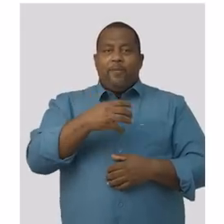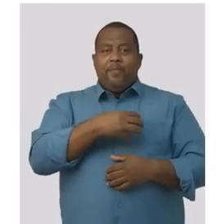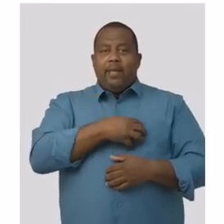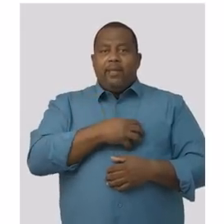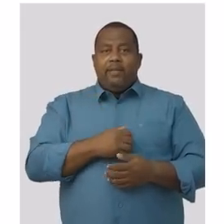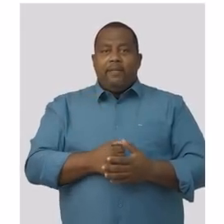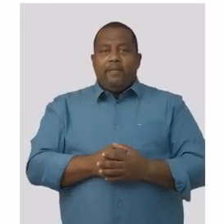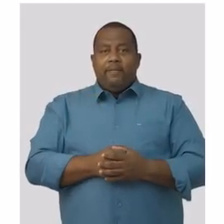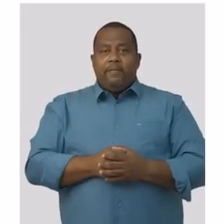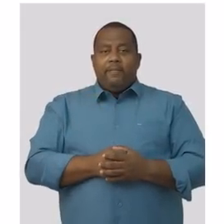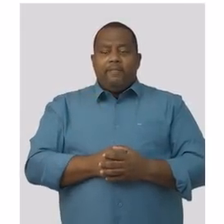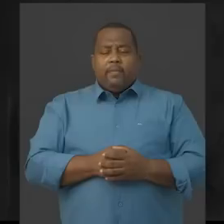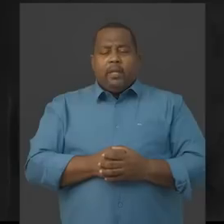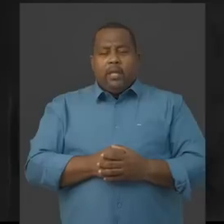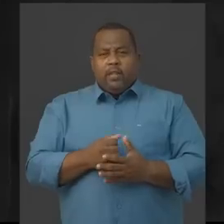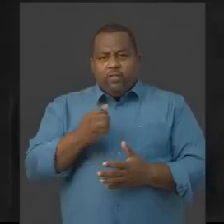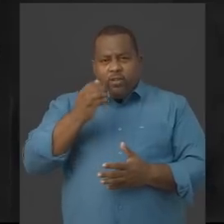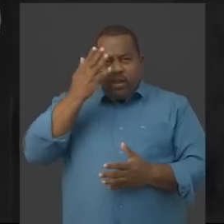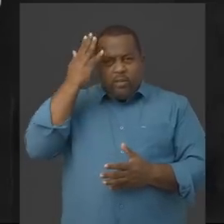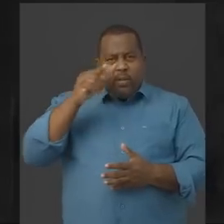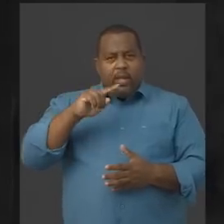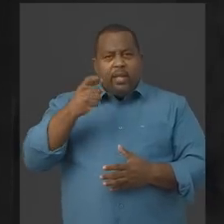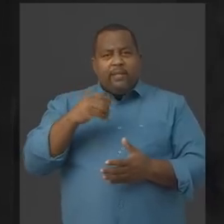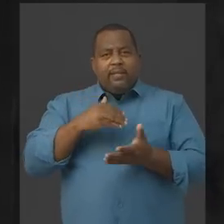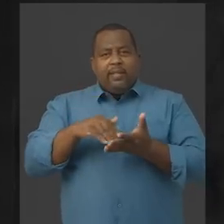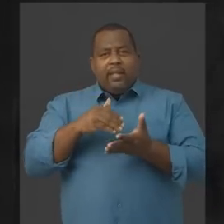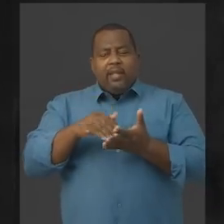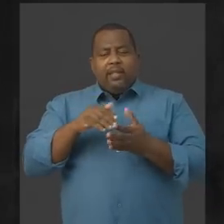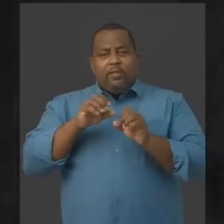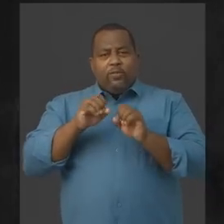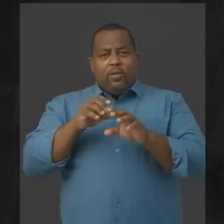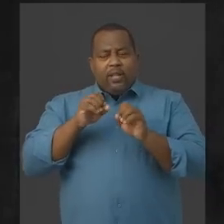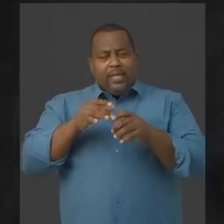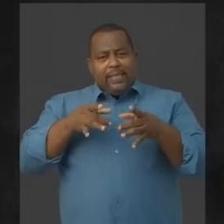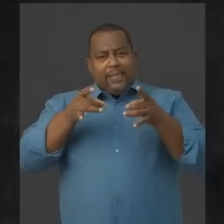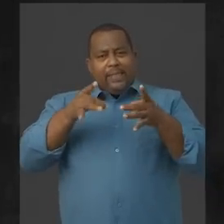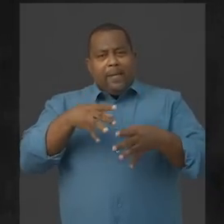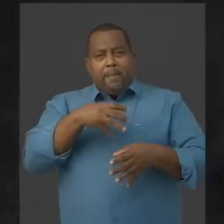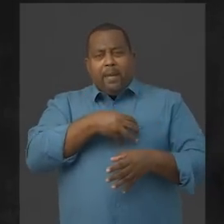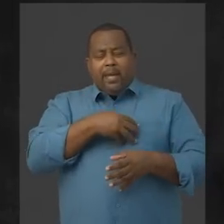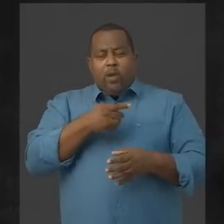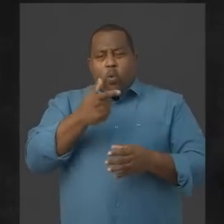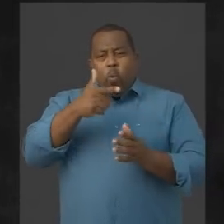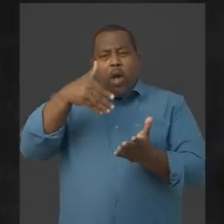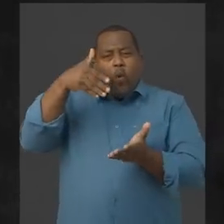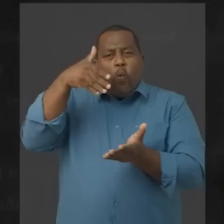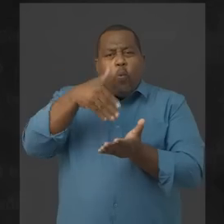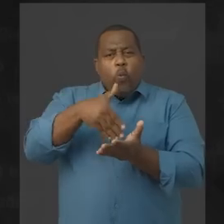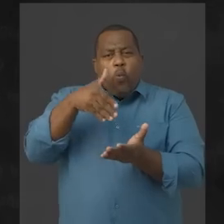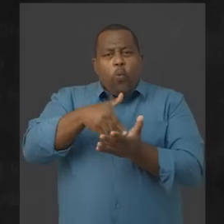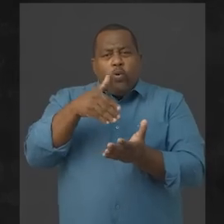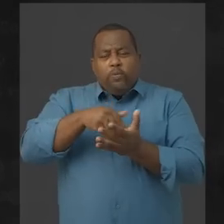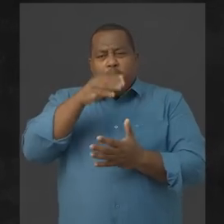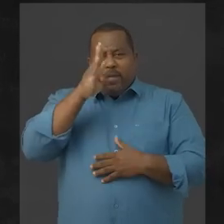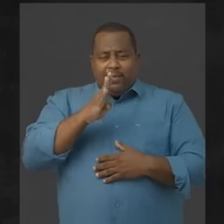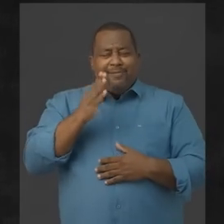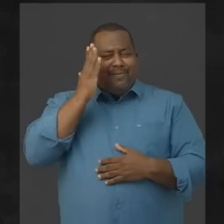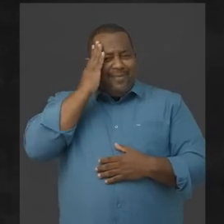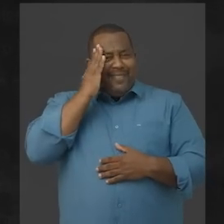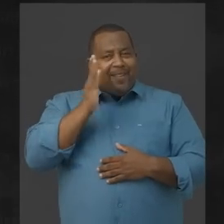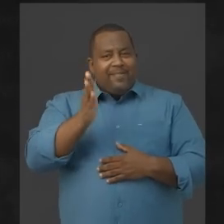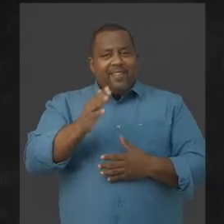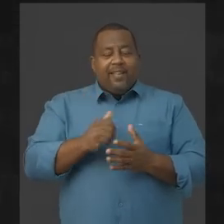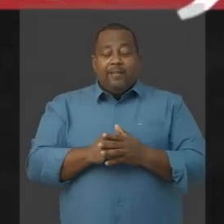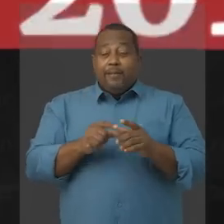melhor para a Bahia. Que Jerônimo foi o secretário de Educação que deixou a Bahia em um dos últimos lugares do Brasil,